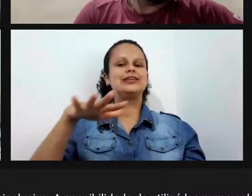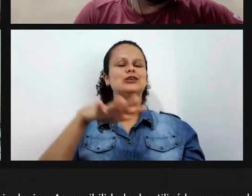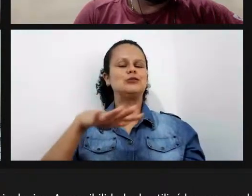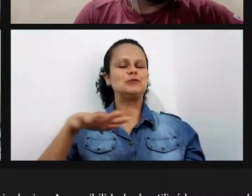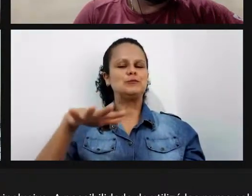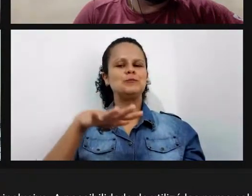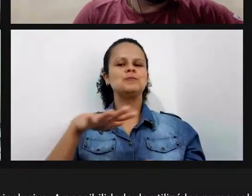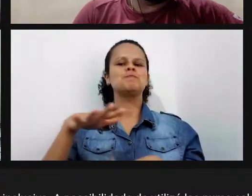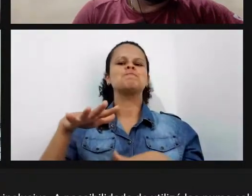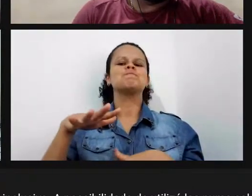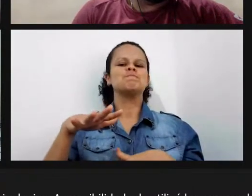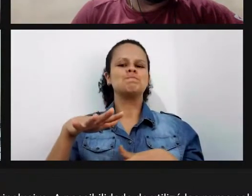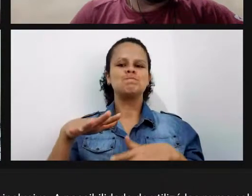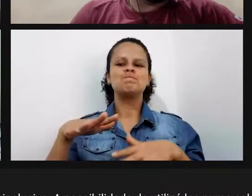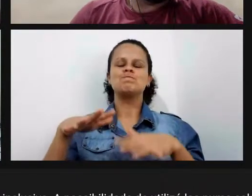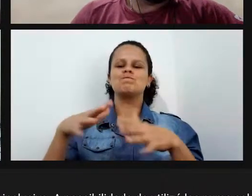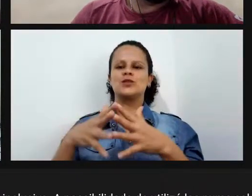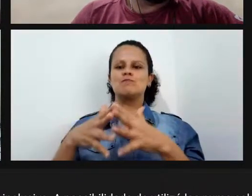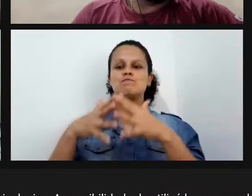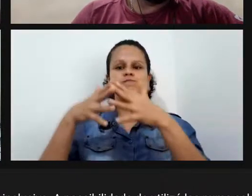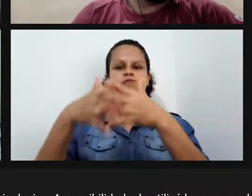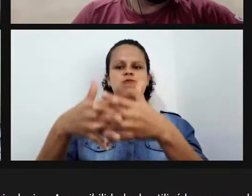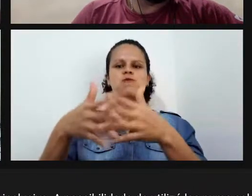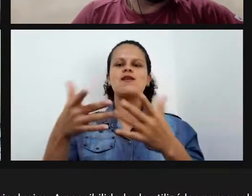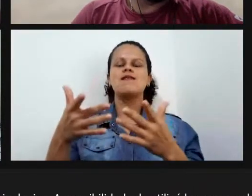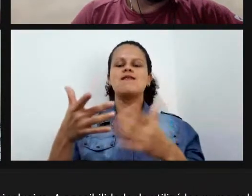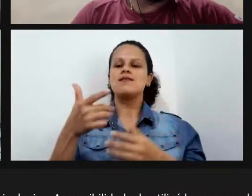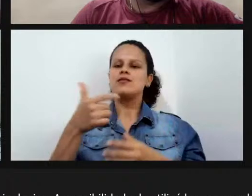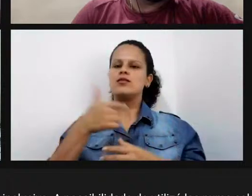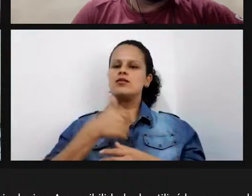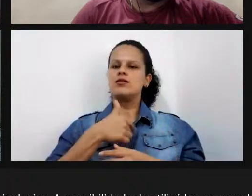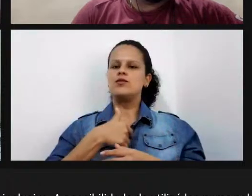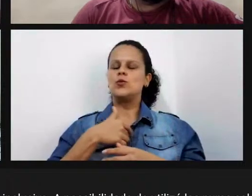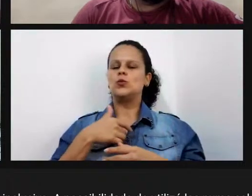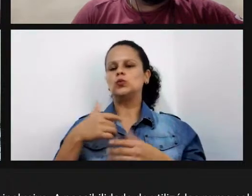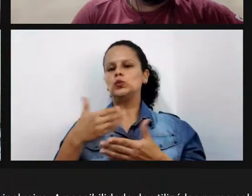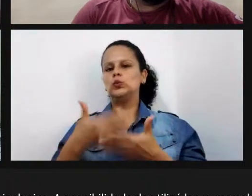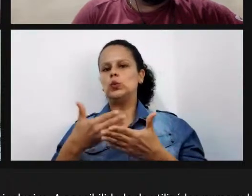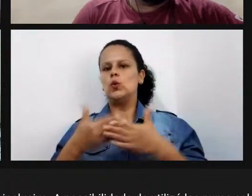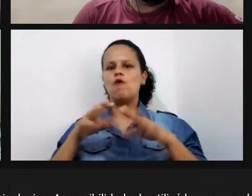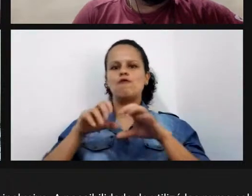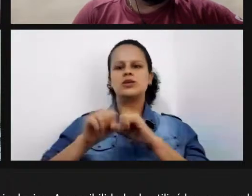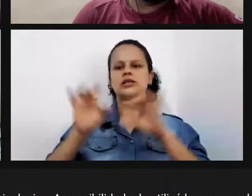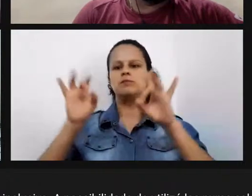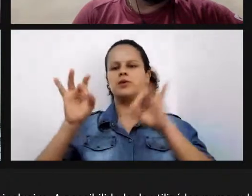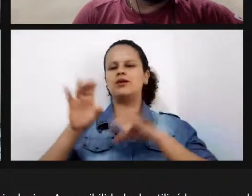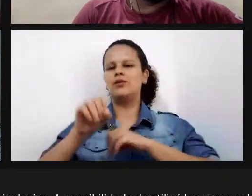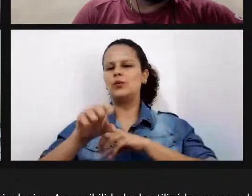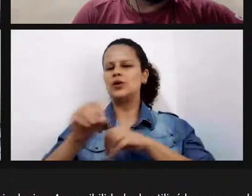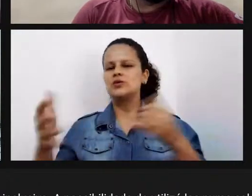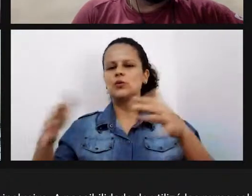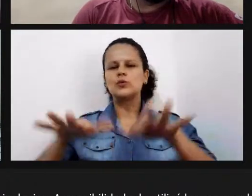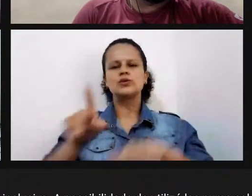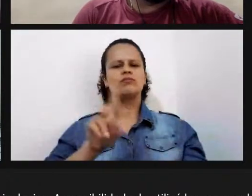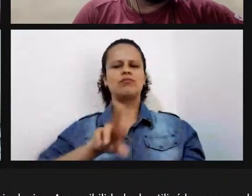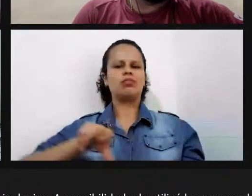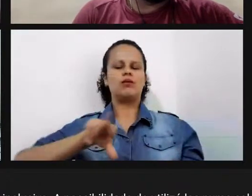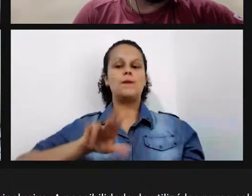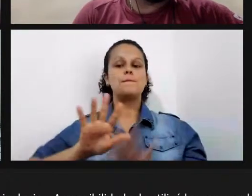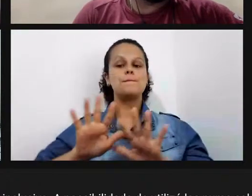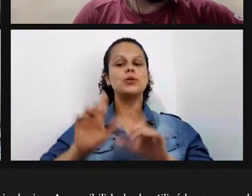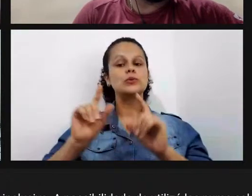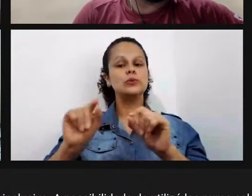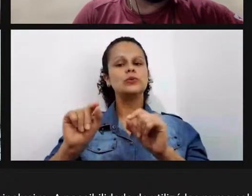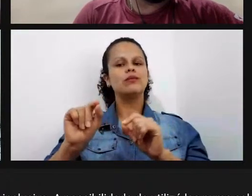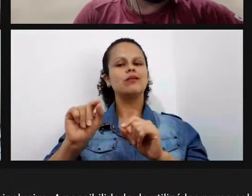mais recentemente não sou da área não sou especialista na educação inclusiva mas uma das coisas que me chamou muita atenção e isso eu